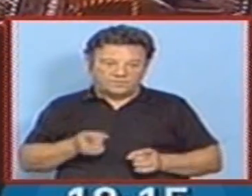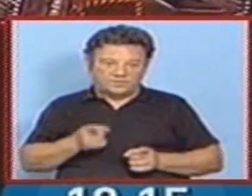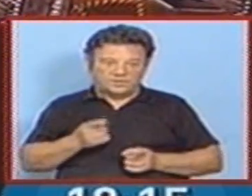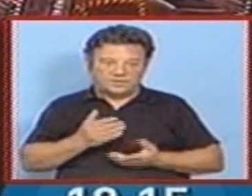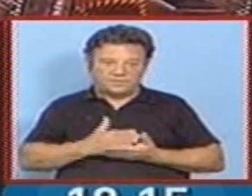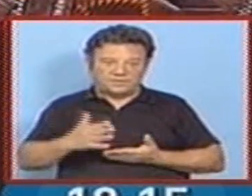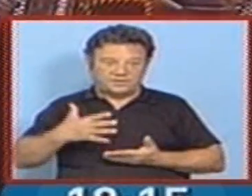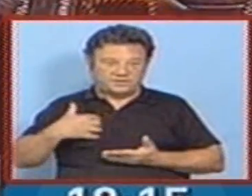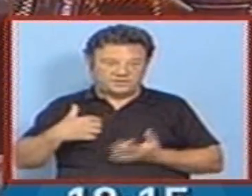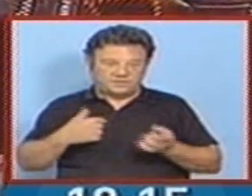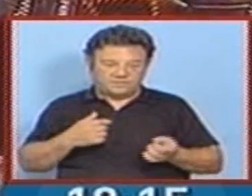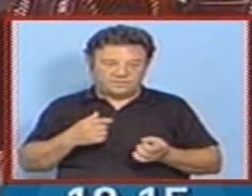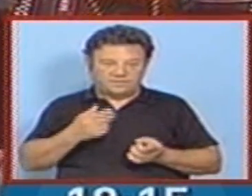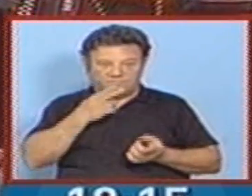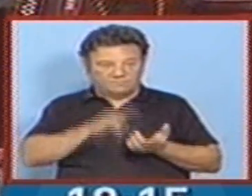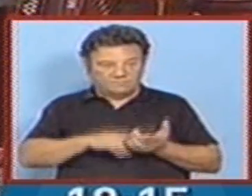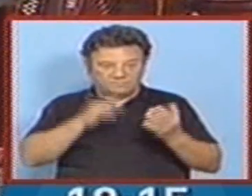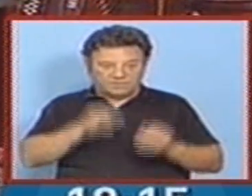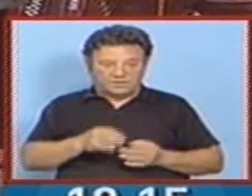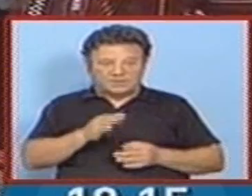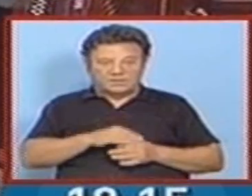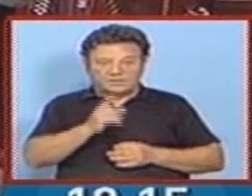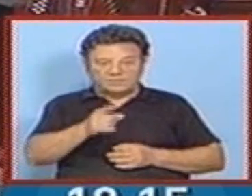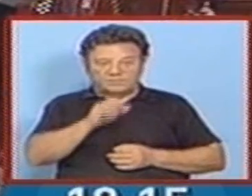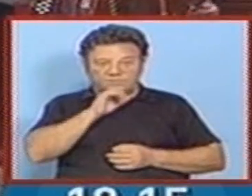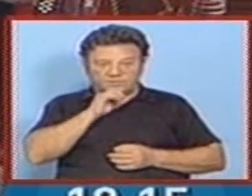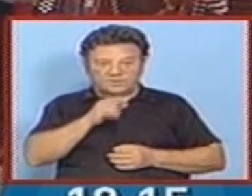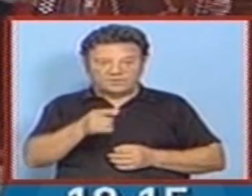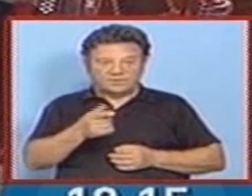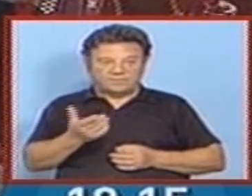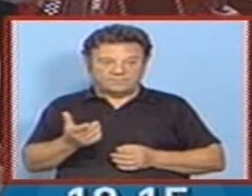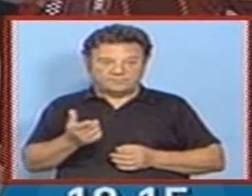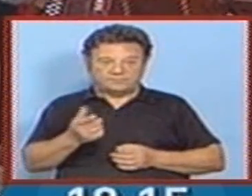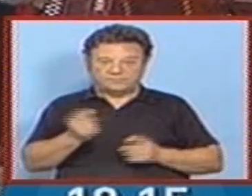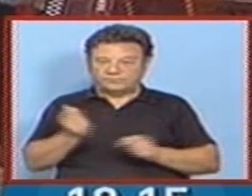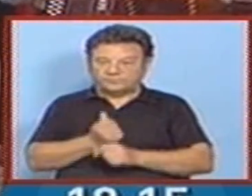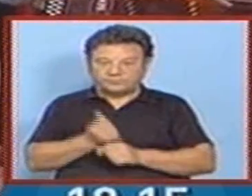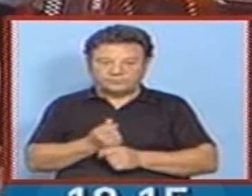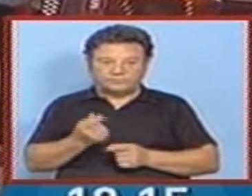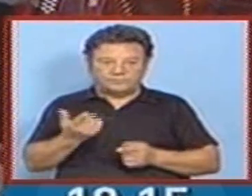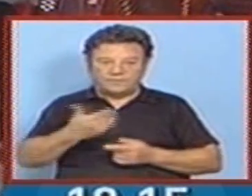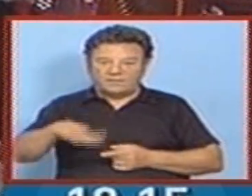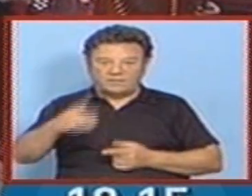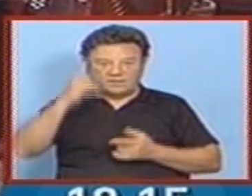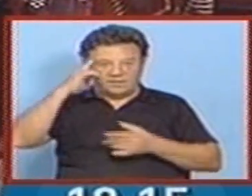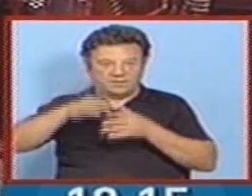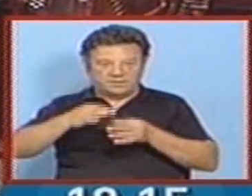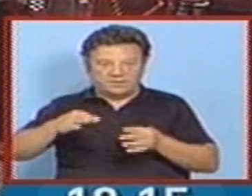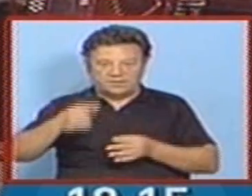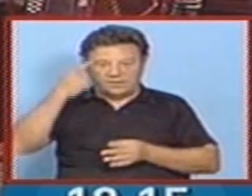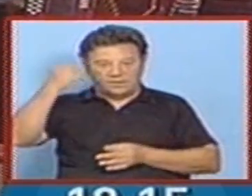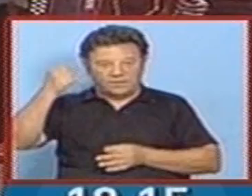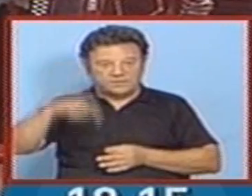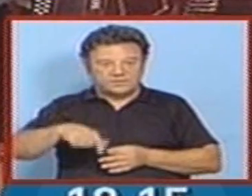de sexta-feira a sério para poder, enfim, comprar, levar uma recordação de